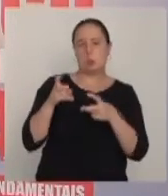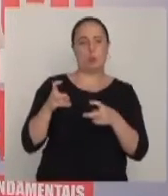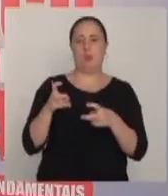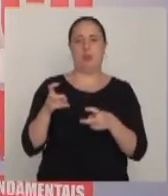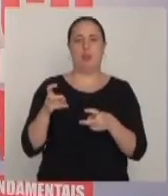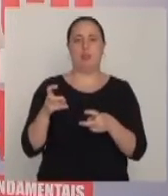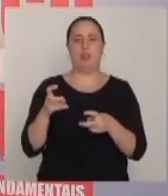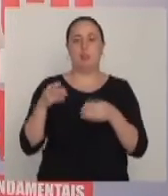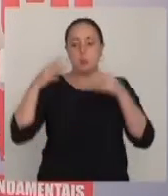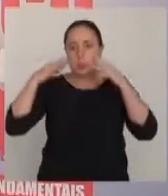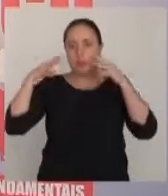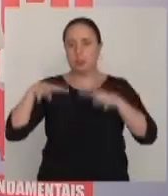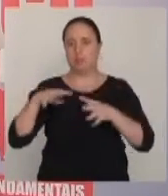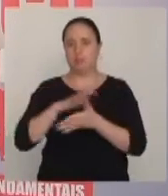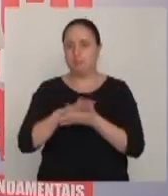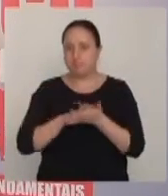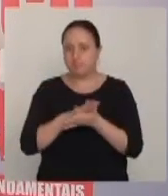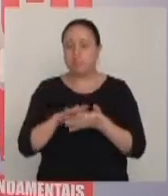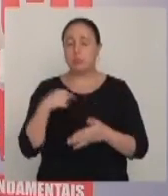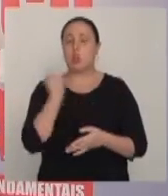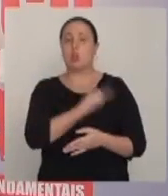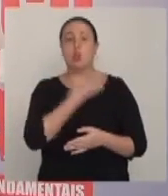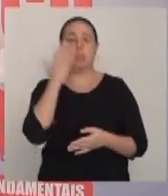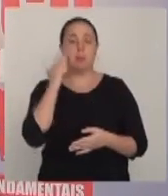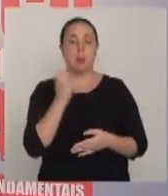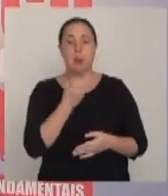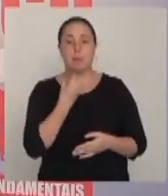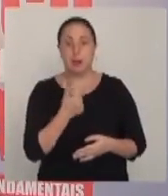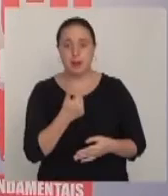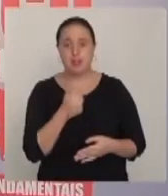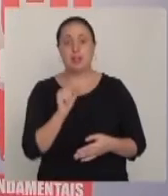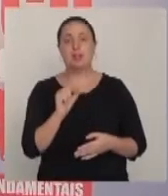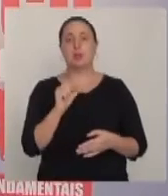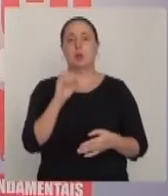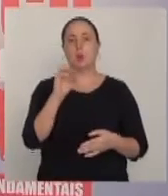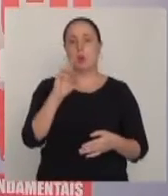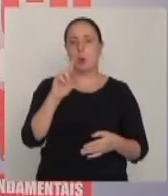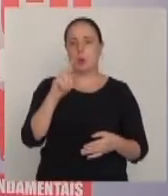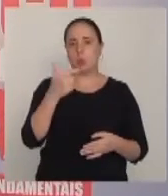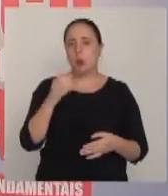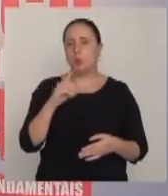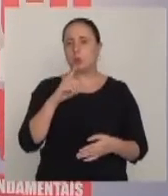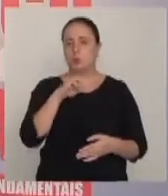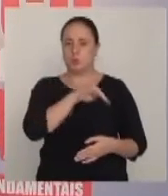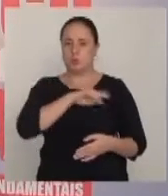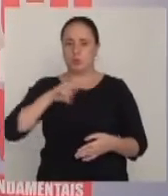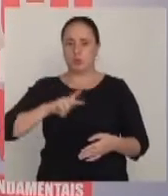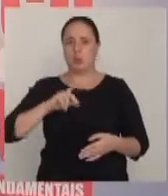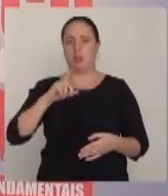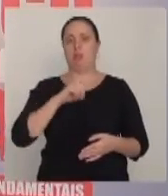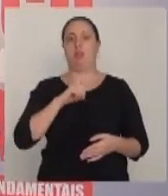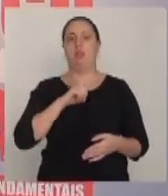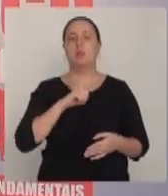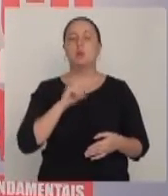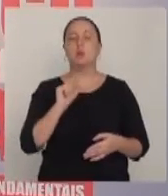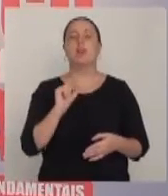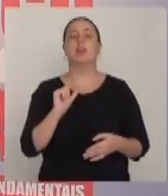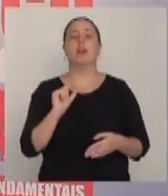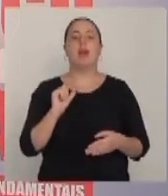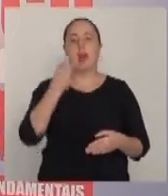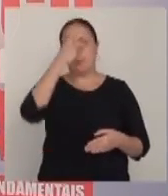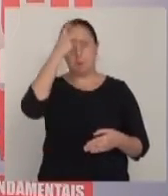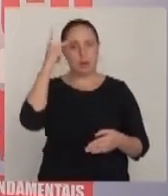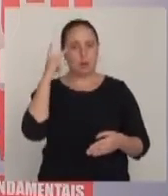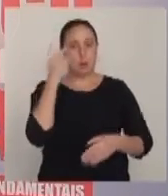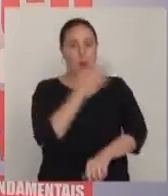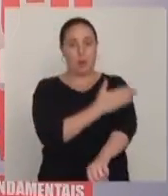não olha com a sua devida atenção. A gente sabe muito bem que lá dentro do órgão há uma certa hegemonia, que é